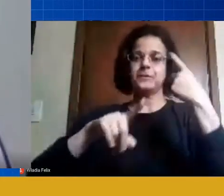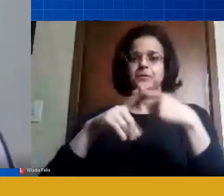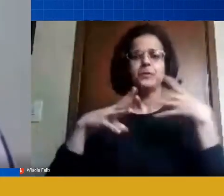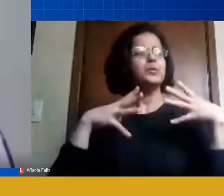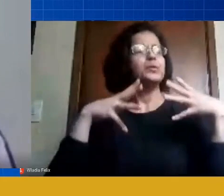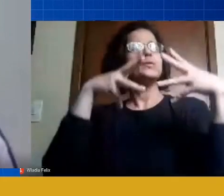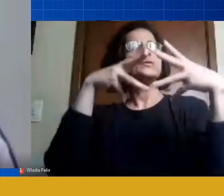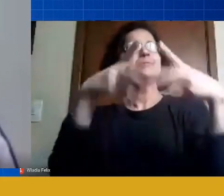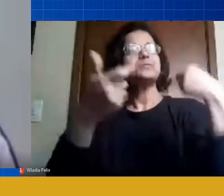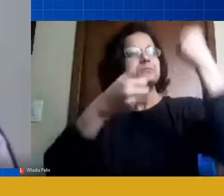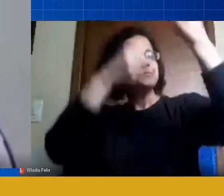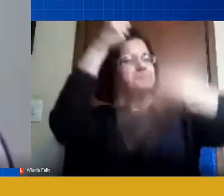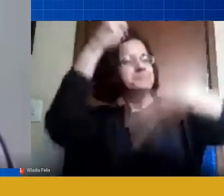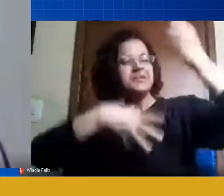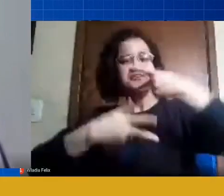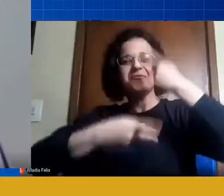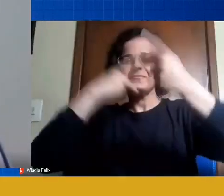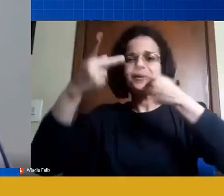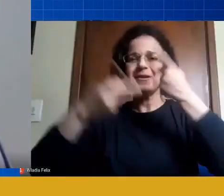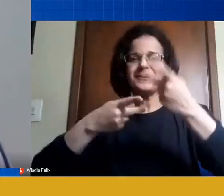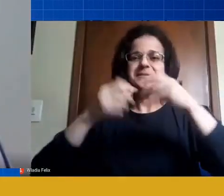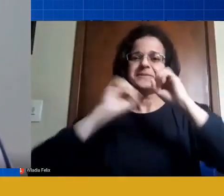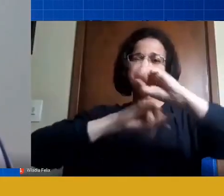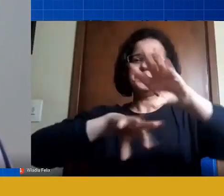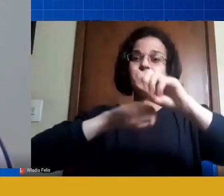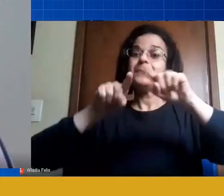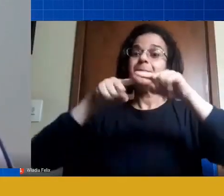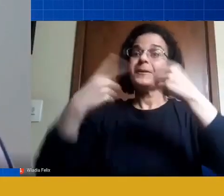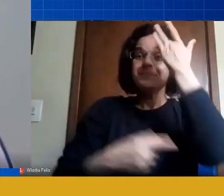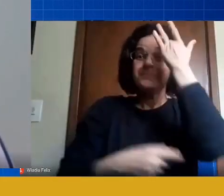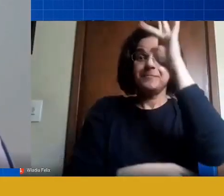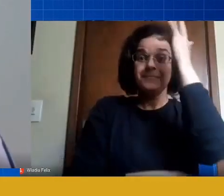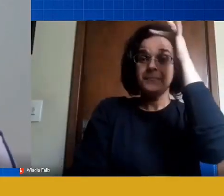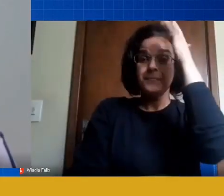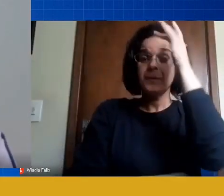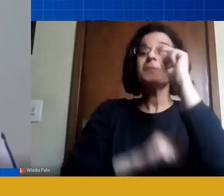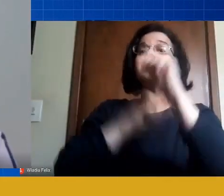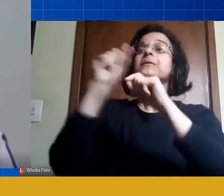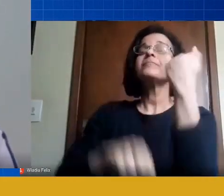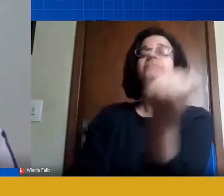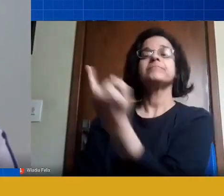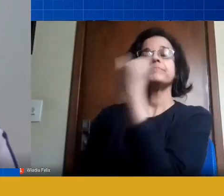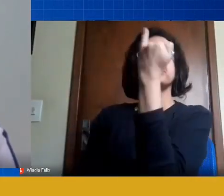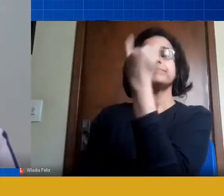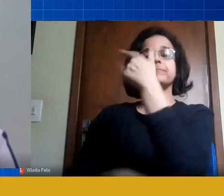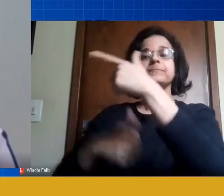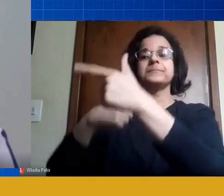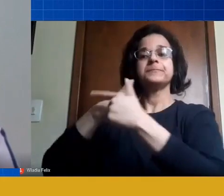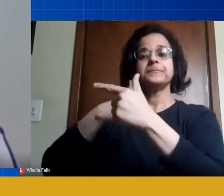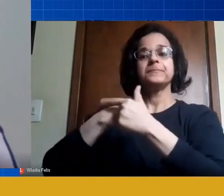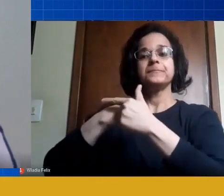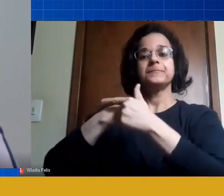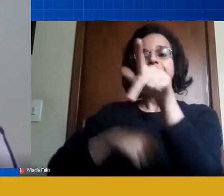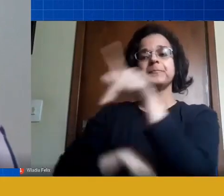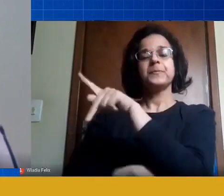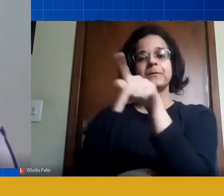educação mas ninguém sabe a importância desse papel que é o do professor então é de fato o momento de buscarmos acho que algumas